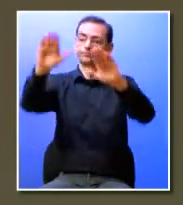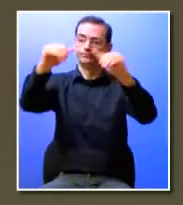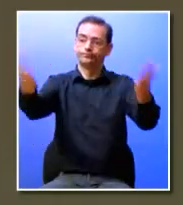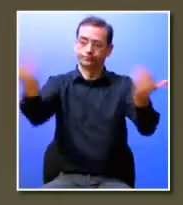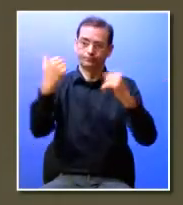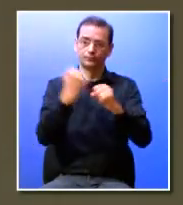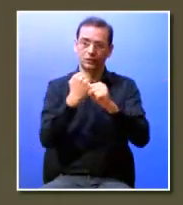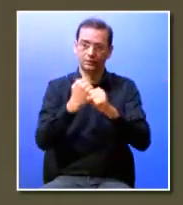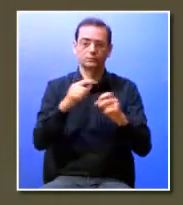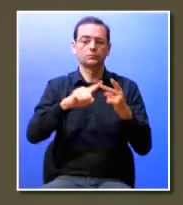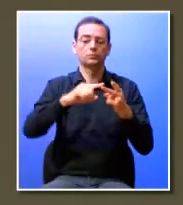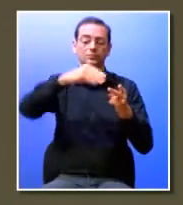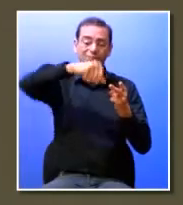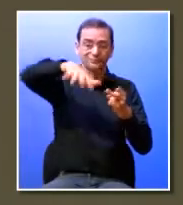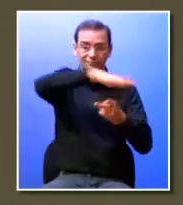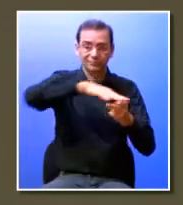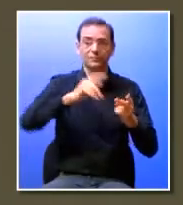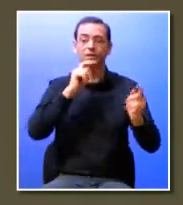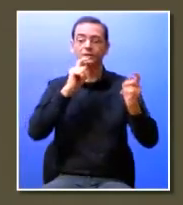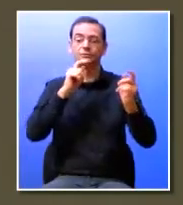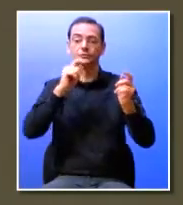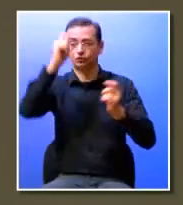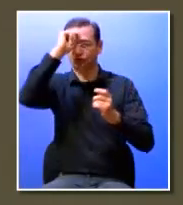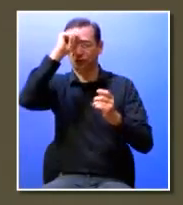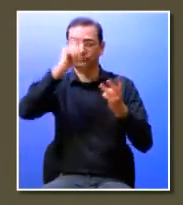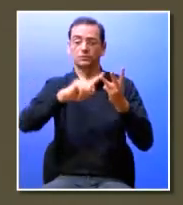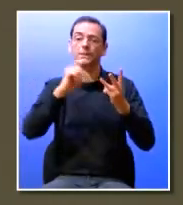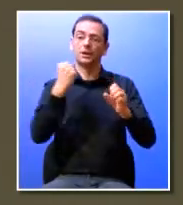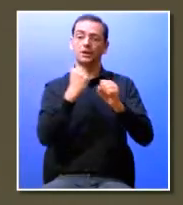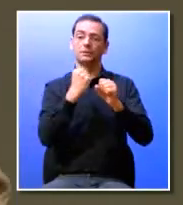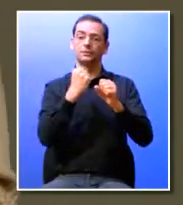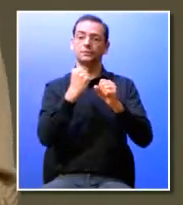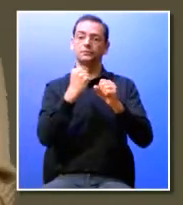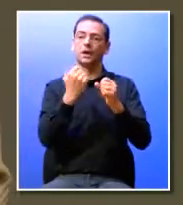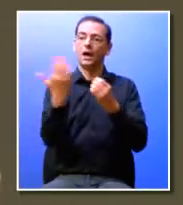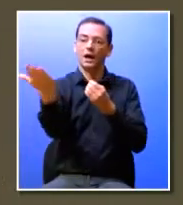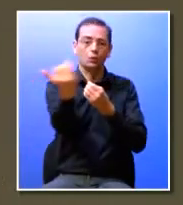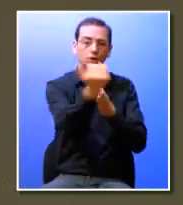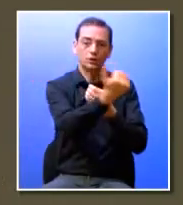enquanto local de estágio e enquanto empregador enquanto recrutadora